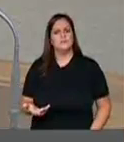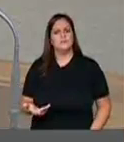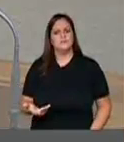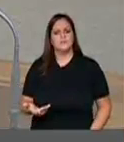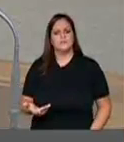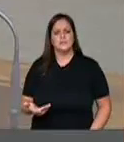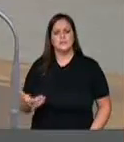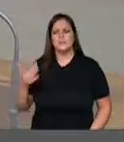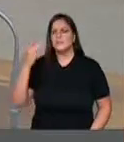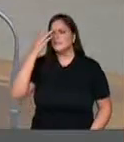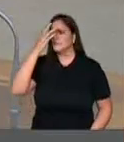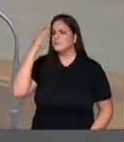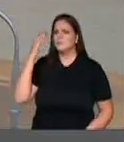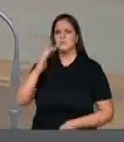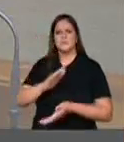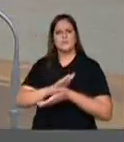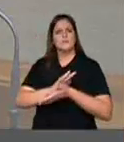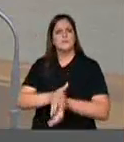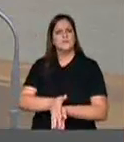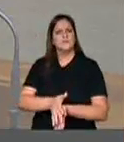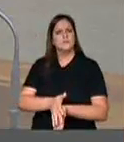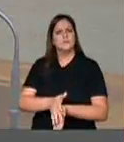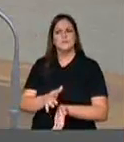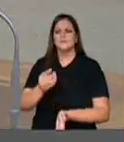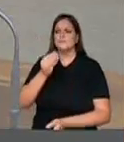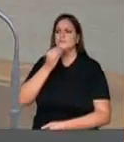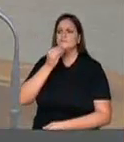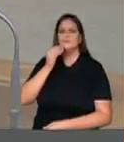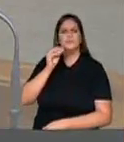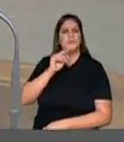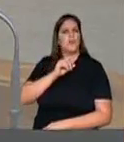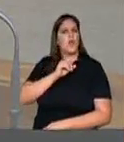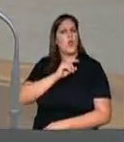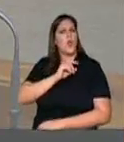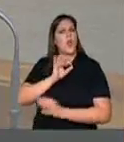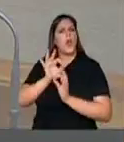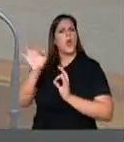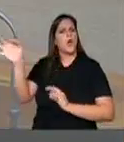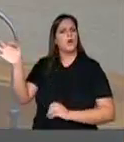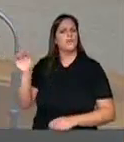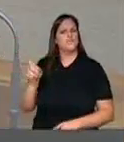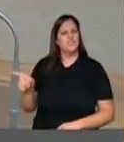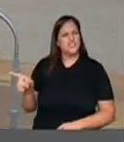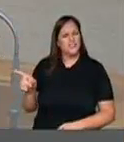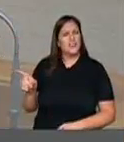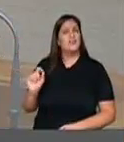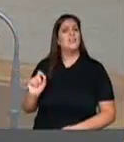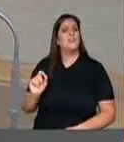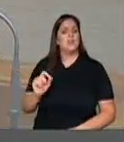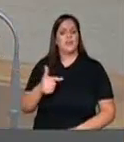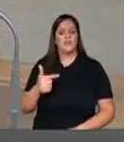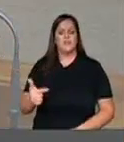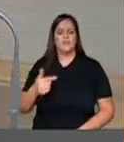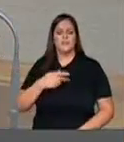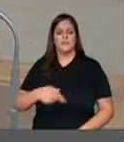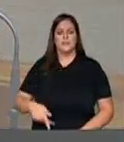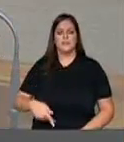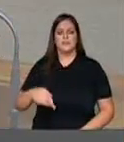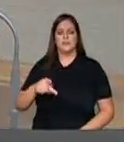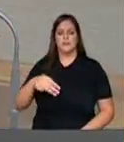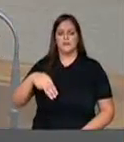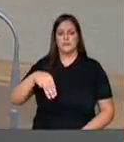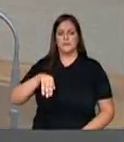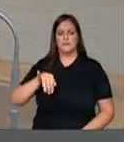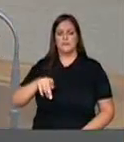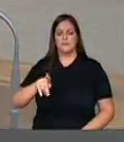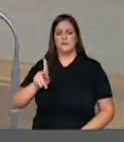que deveria estar bem hoje. Está visitando o país, o vice-presidente Mike Pence, de